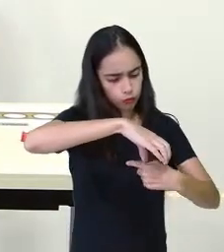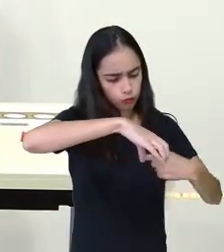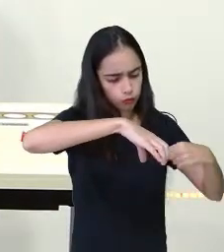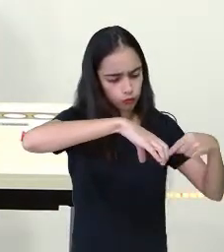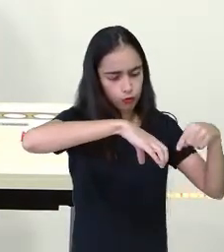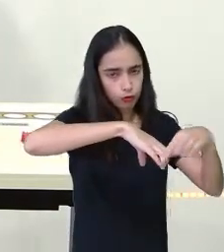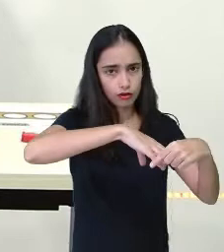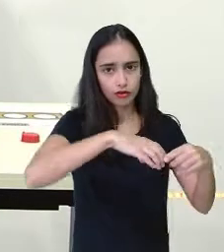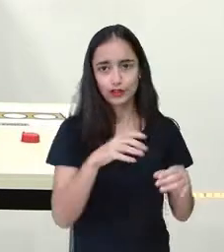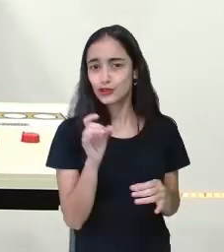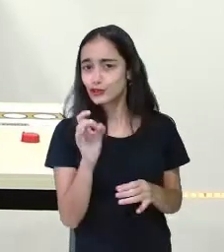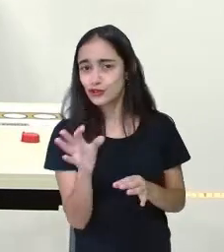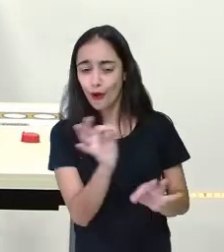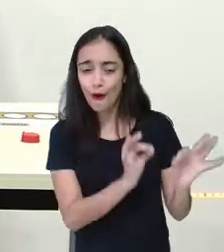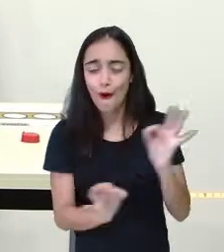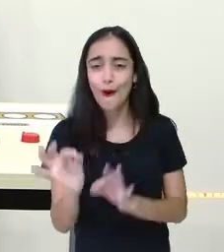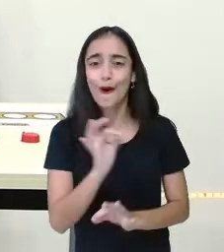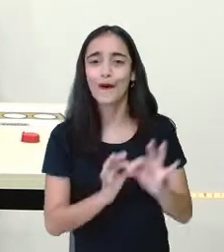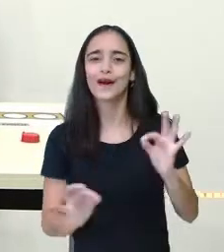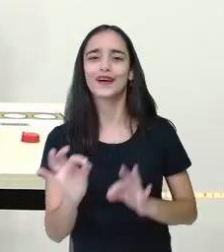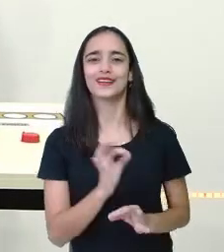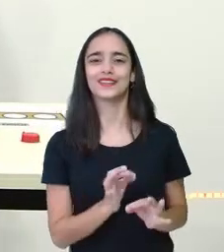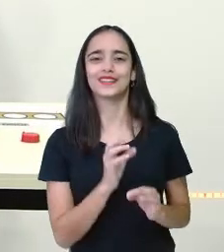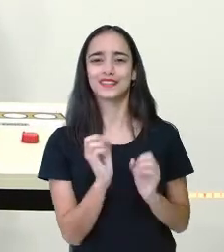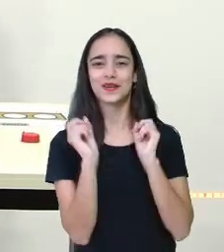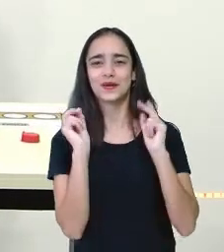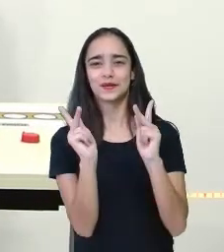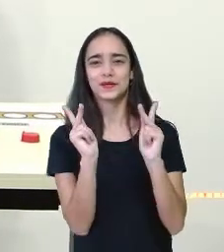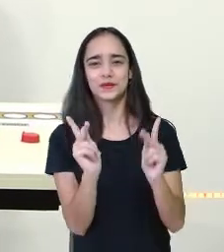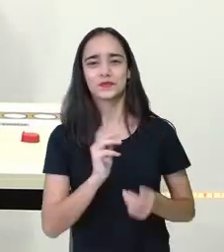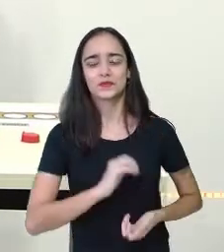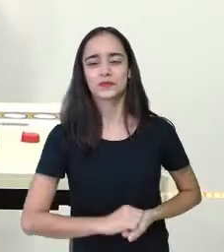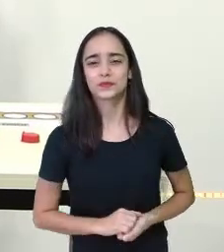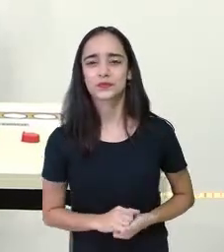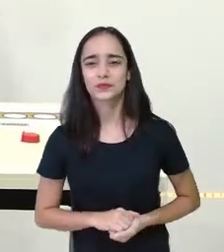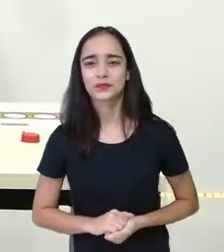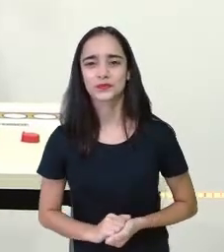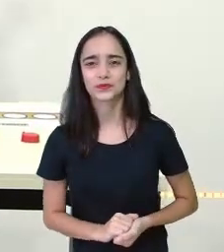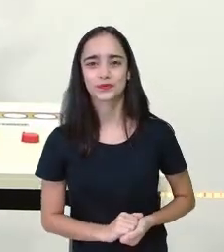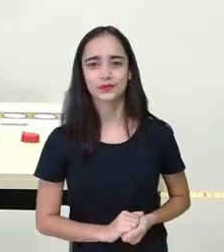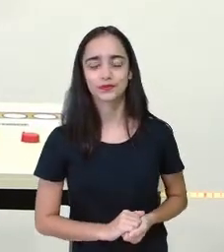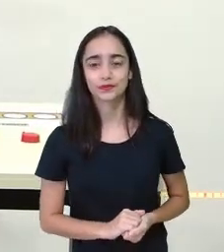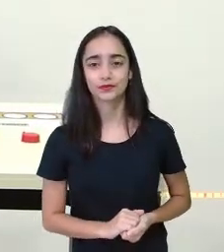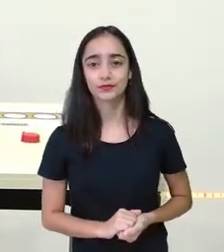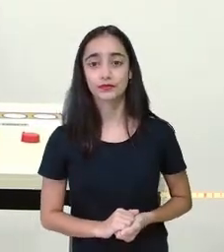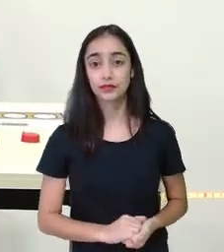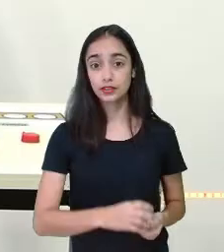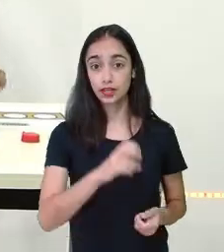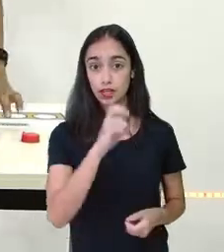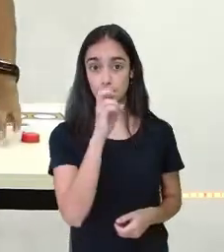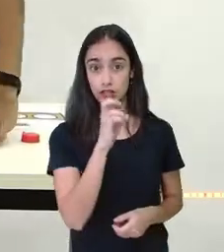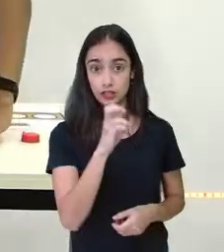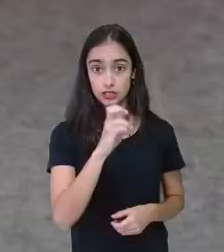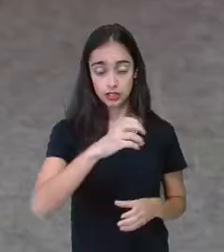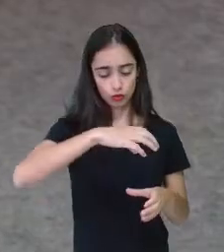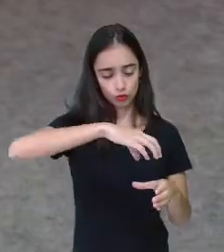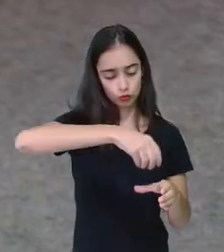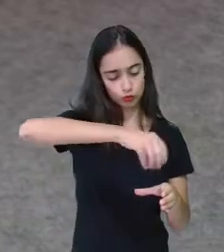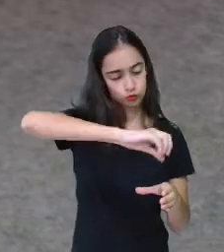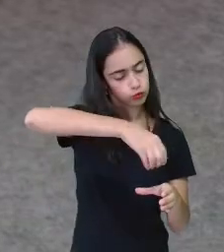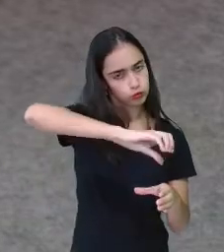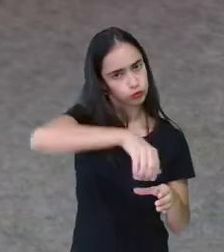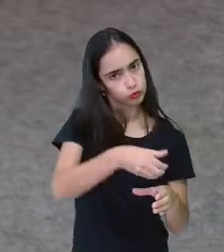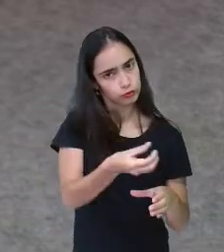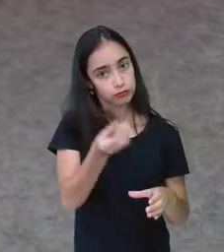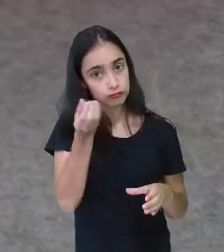construir os círculos e a caixa de papelão vai ser a tabelinha, tá certo? 5 tampinhas de garrafa pet. Aqui, eu